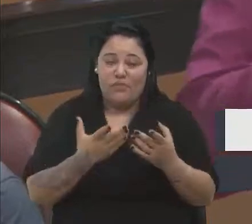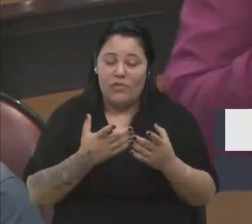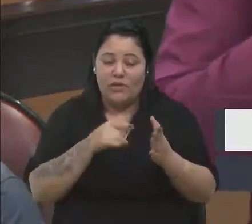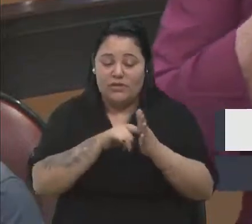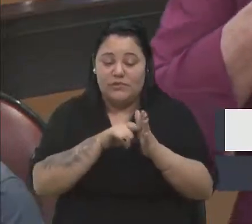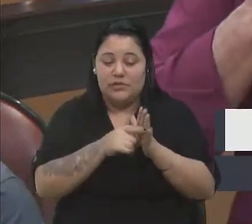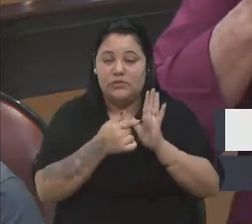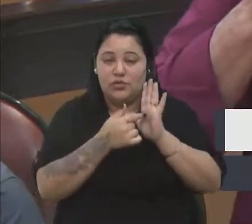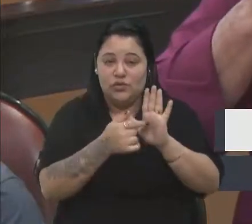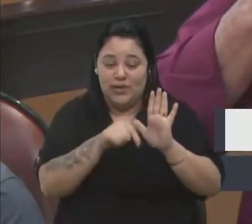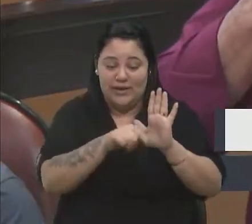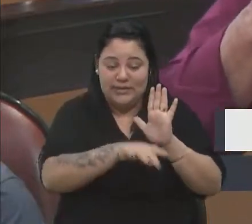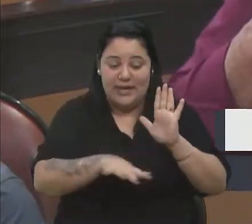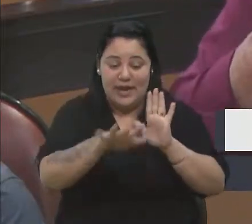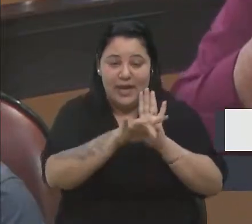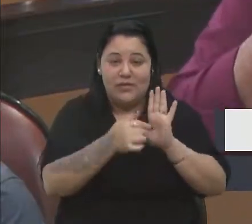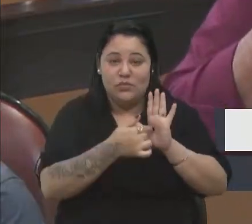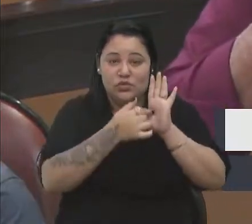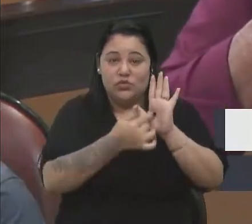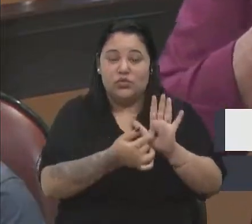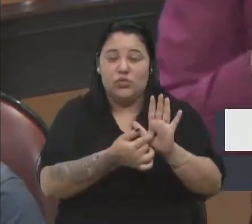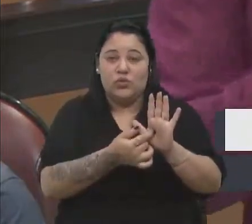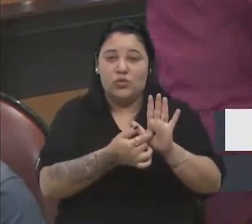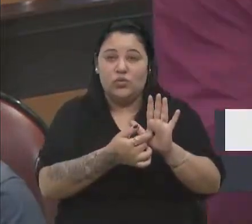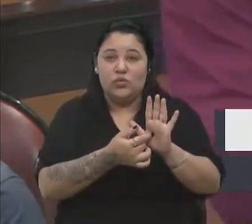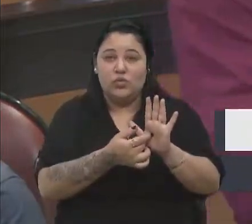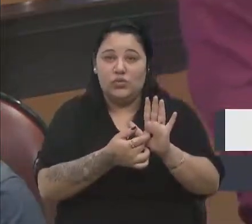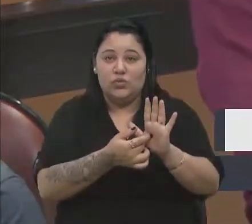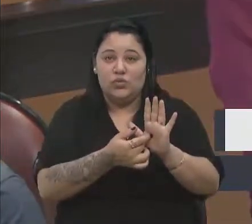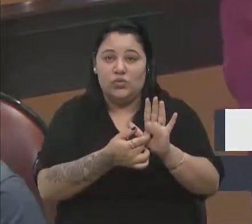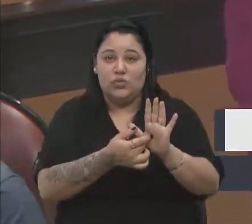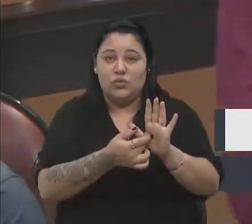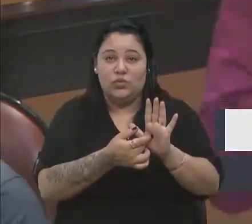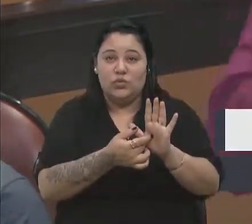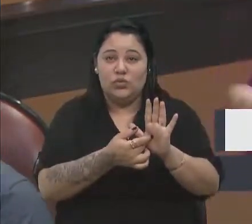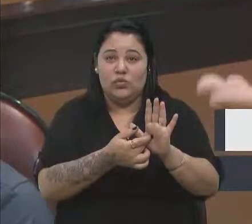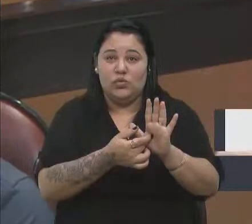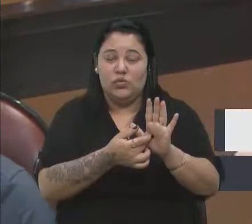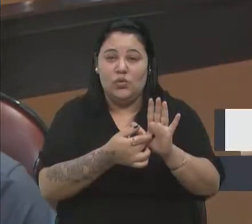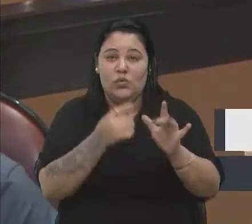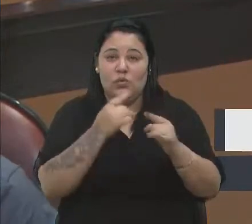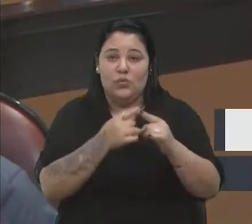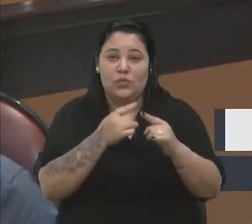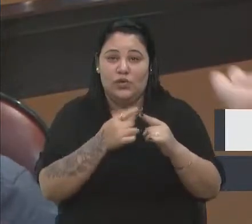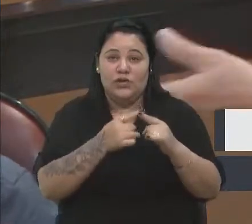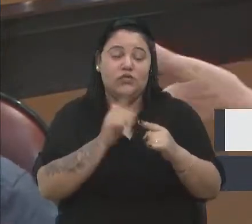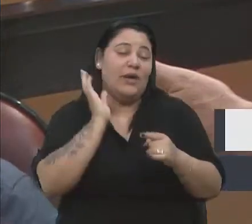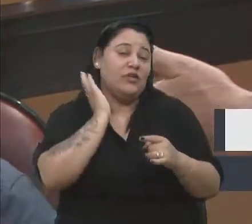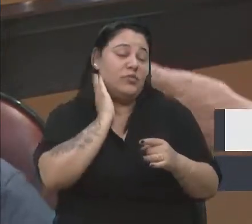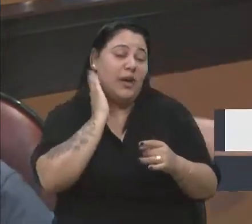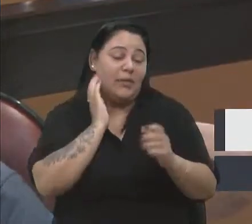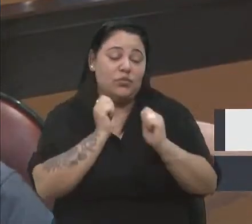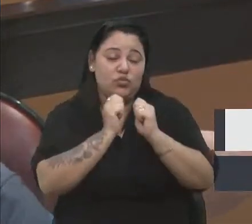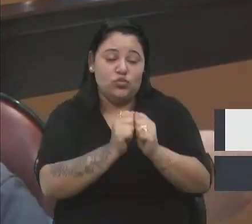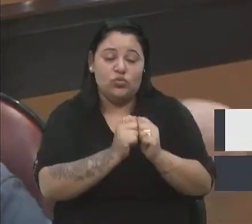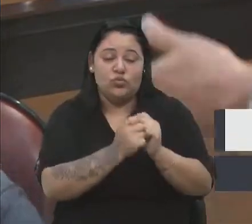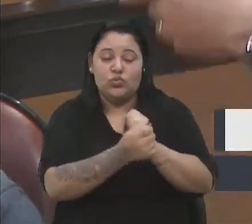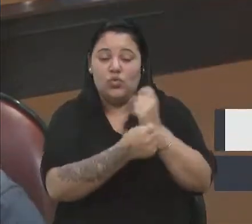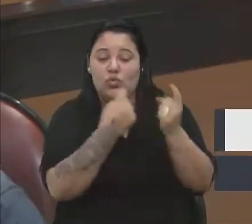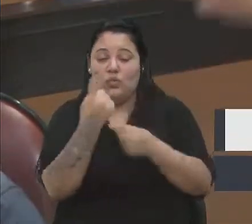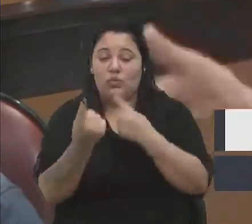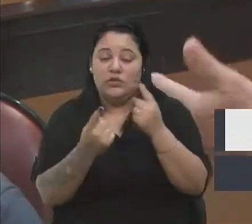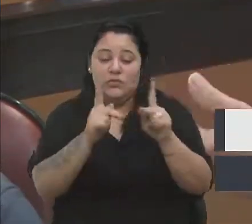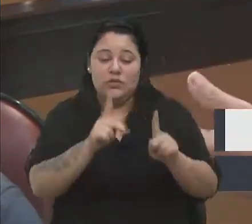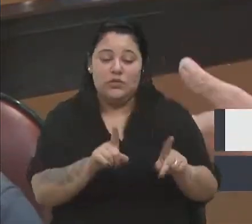Essa área surgiu por acaso, com o melete, numa rodada de carteado. Enfim,